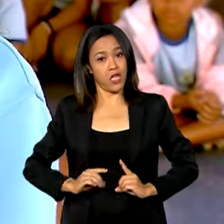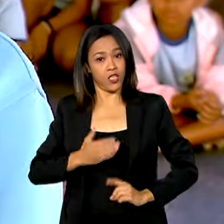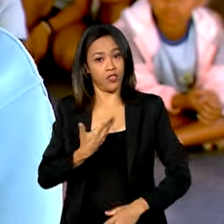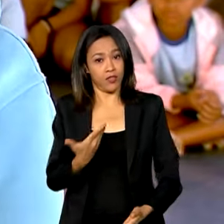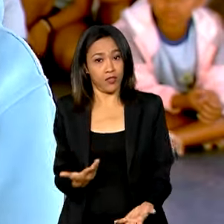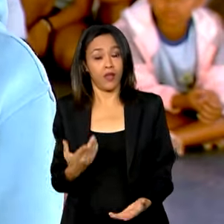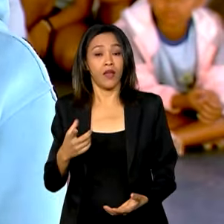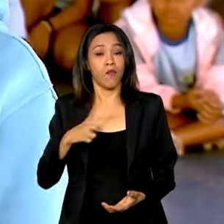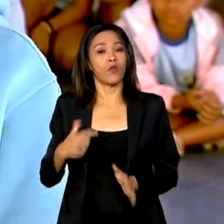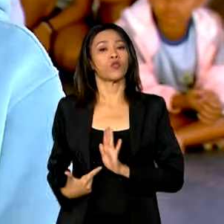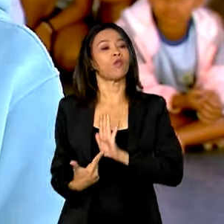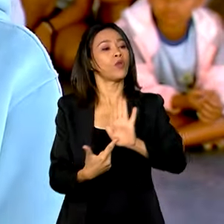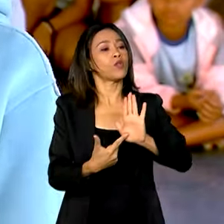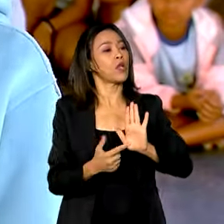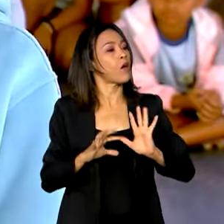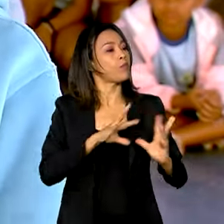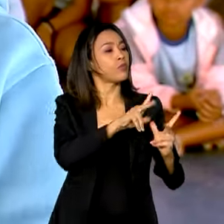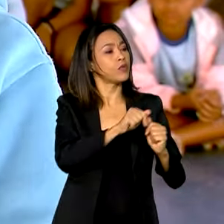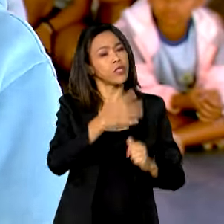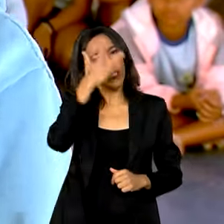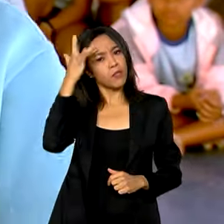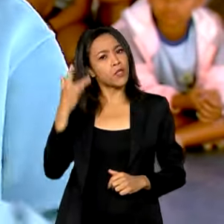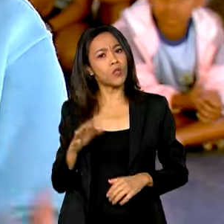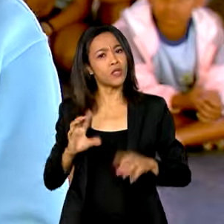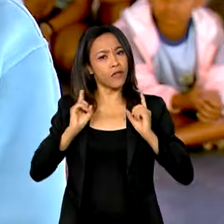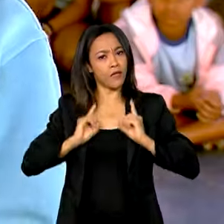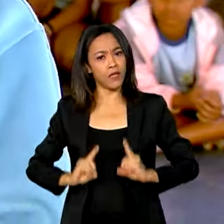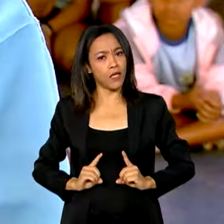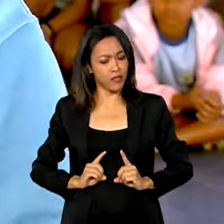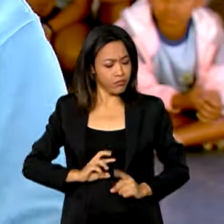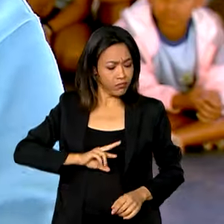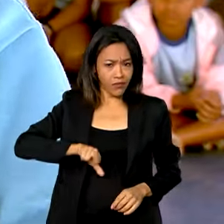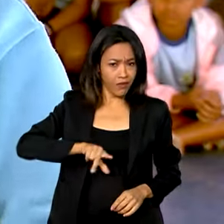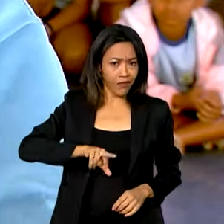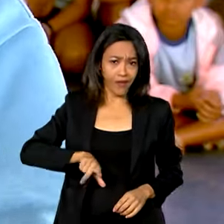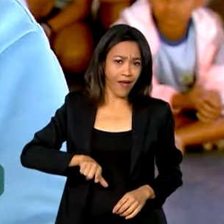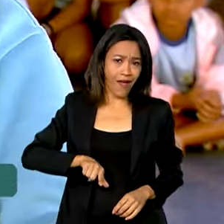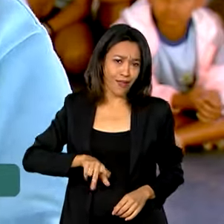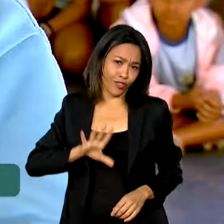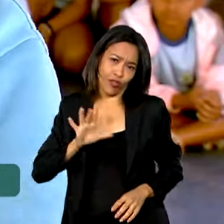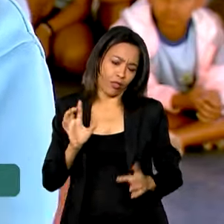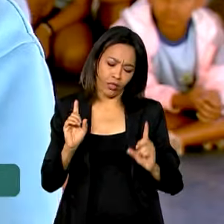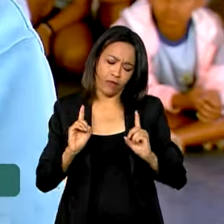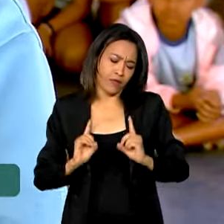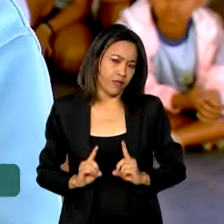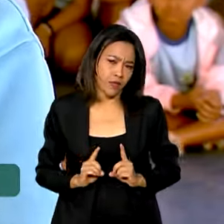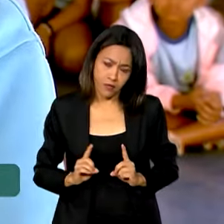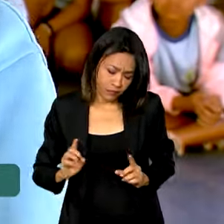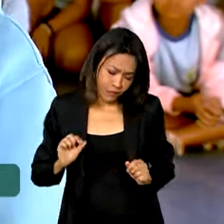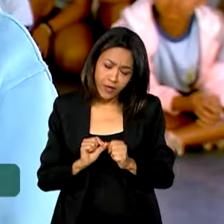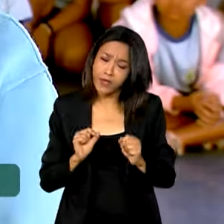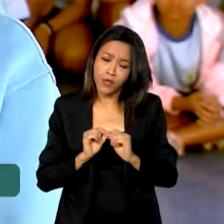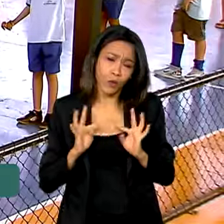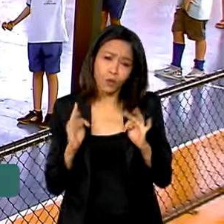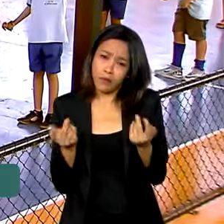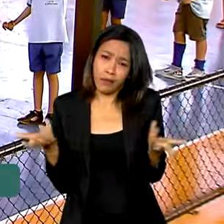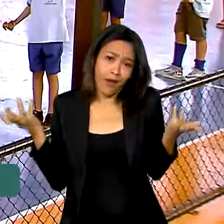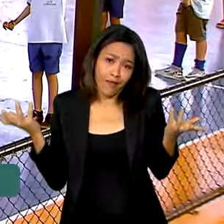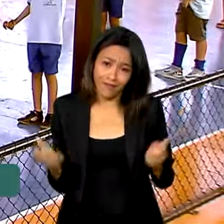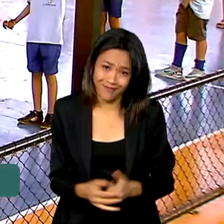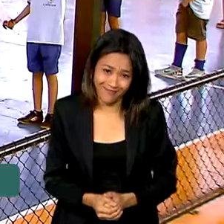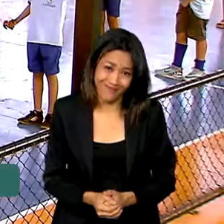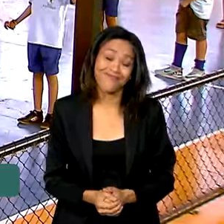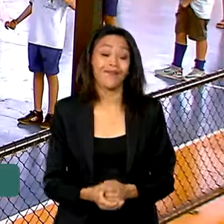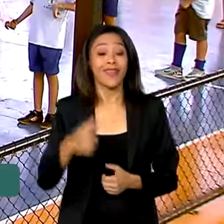e mostrar para o mundo que os deficientes físicos não são só deficientes, eles também podem fazer tudo o que eles quiserem. E